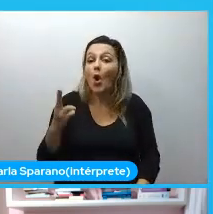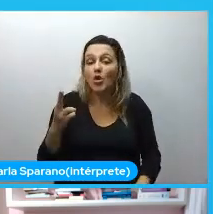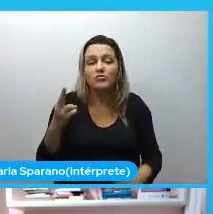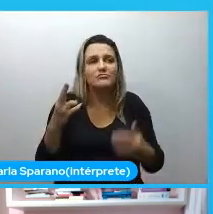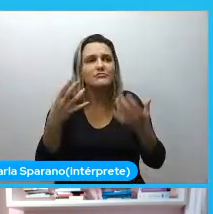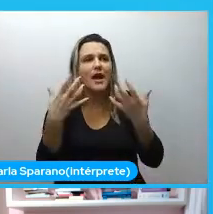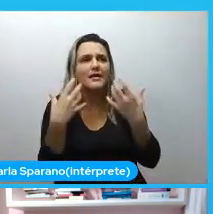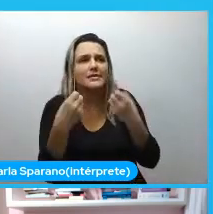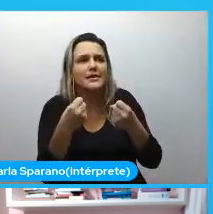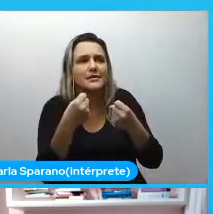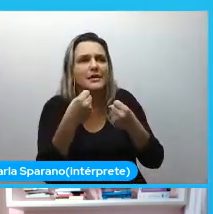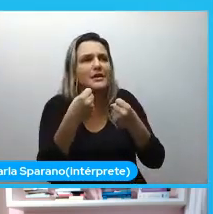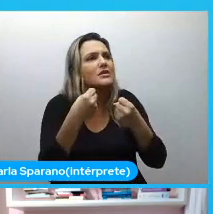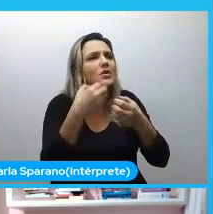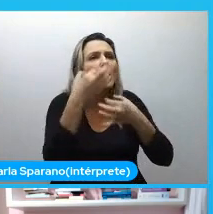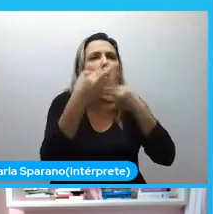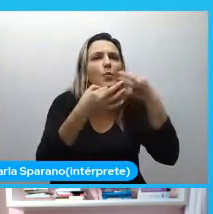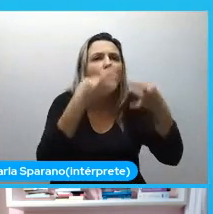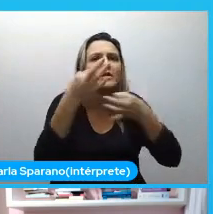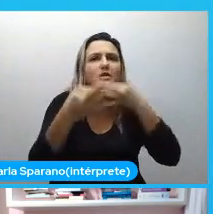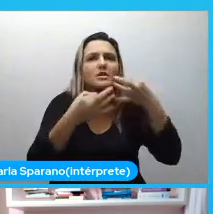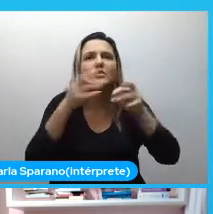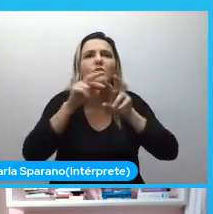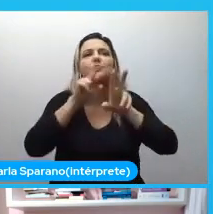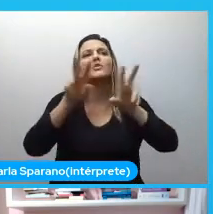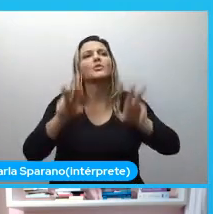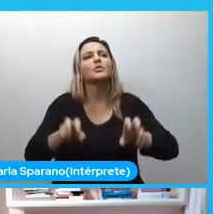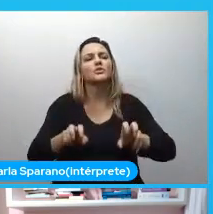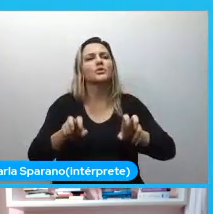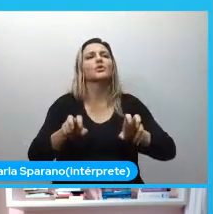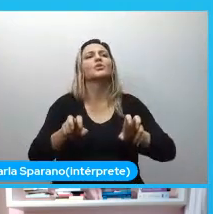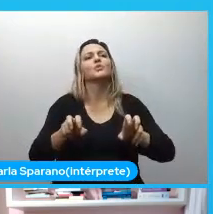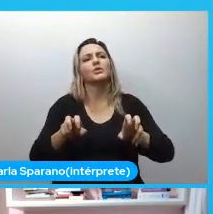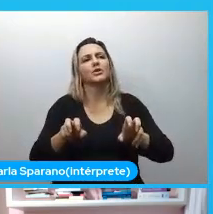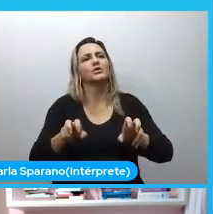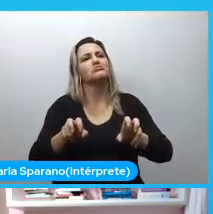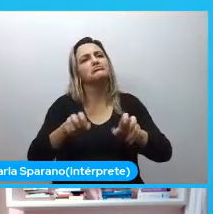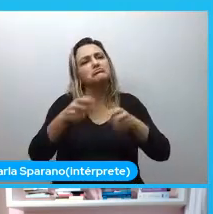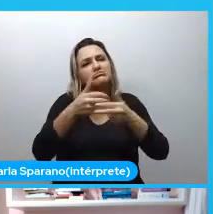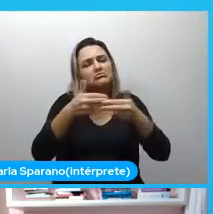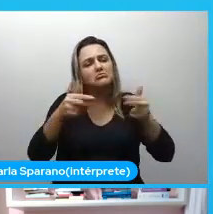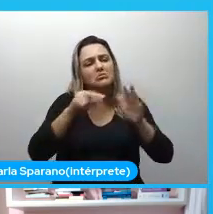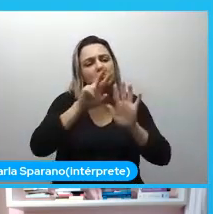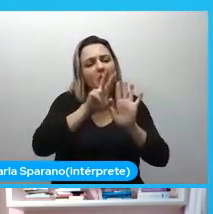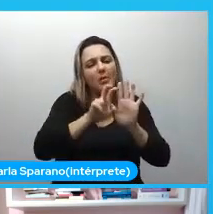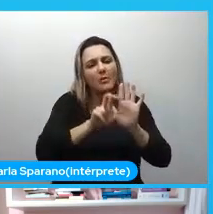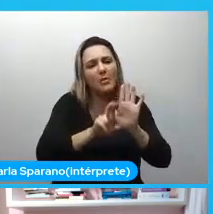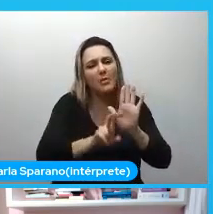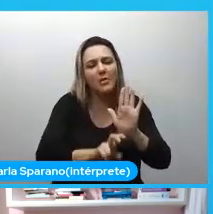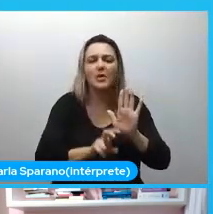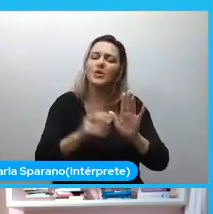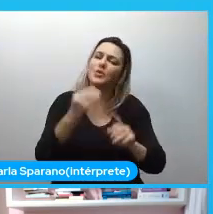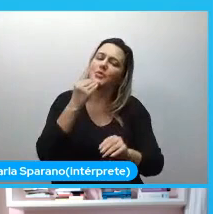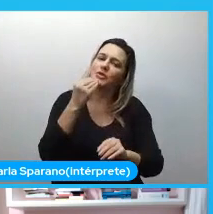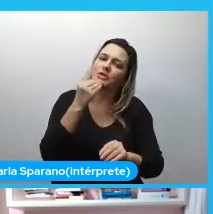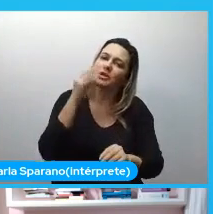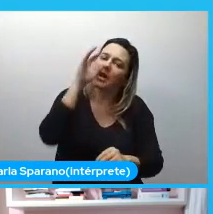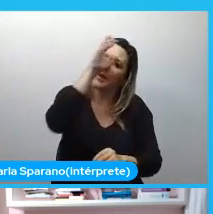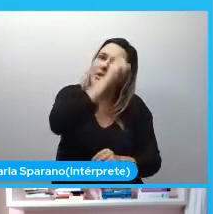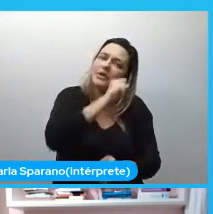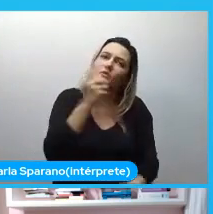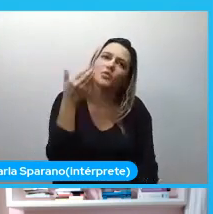sobre isso se eu tivesse me exposto mais a certos assuntos eu teria entendido eu teria aprendido eu teria feito diferente